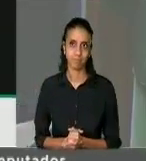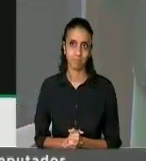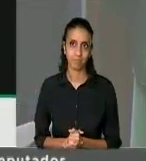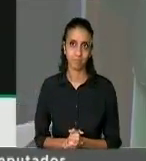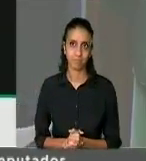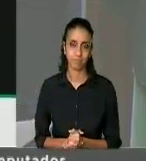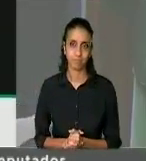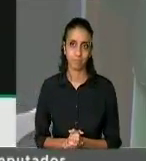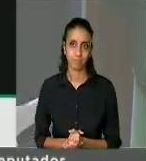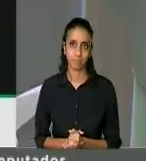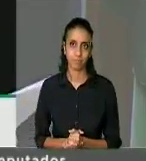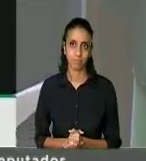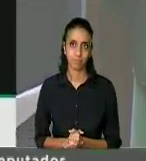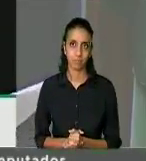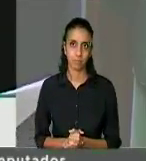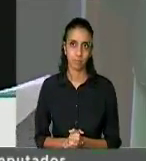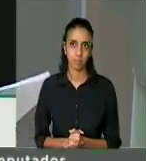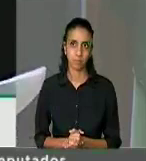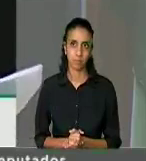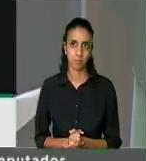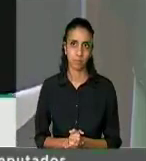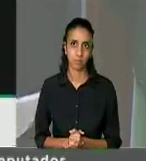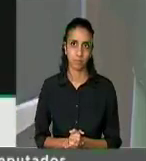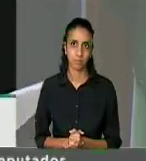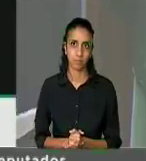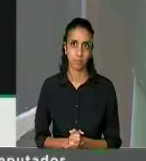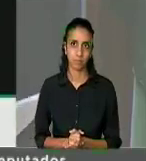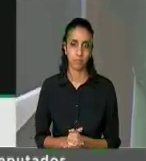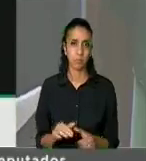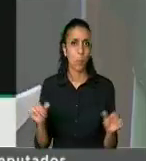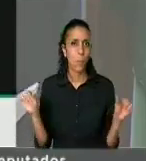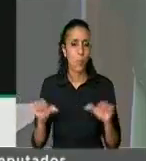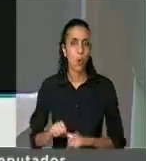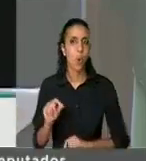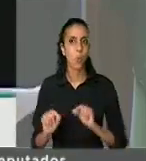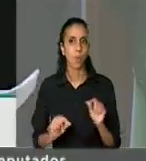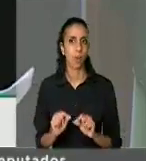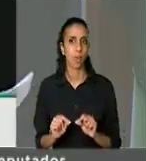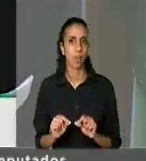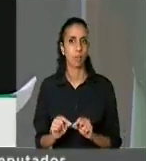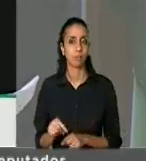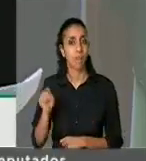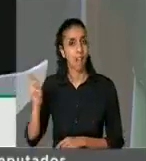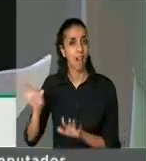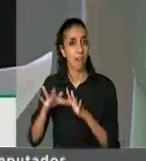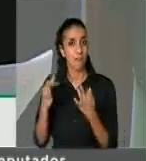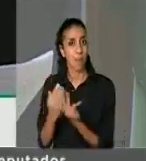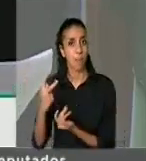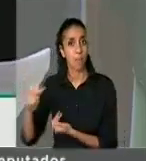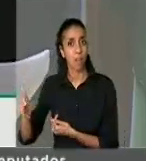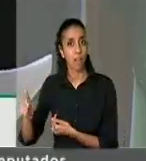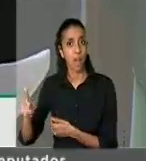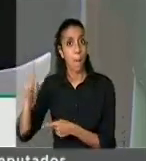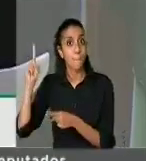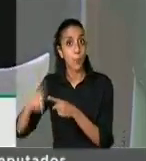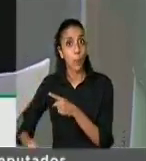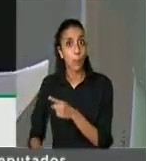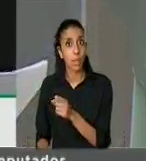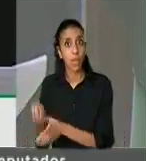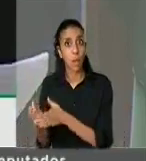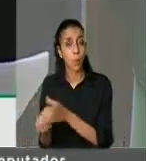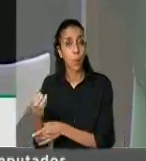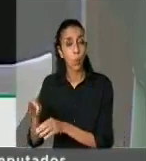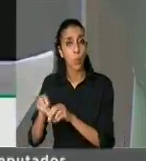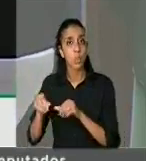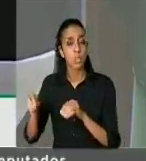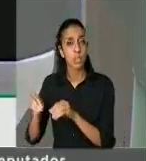quero concluir dizendo que o pior de tudo não é isso. Aquela família foi proibida de produzir porque